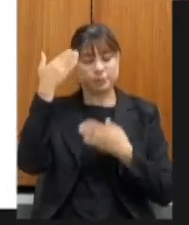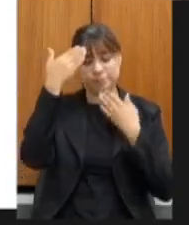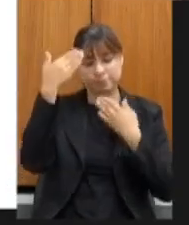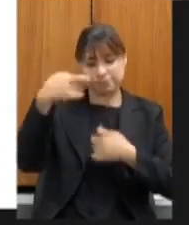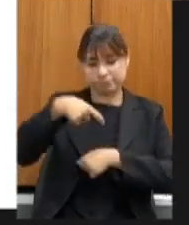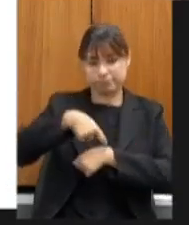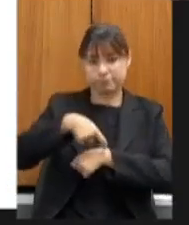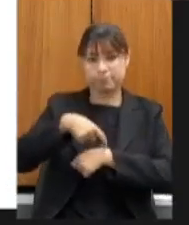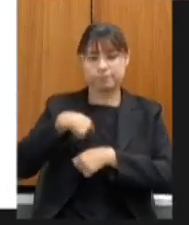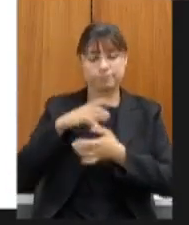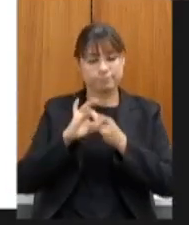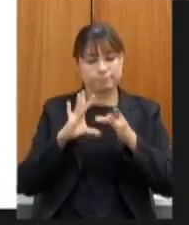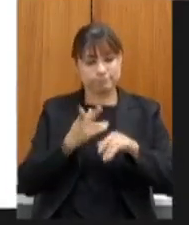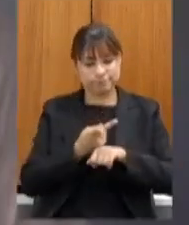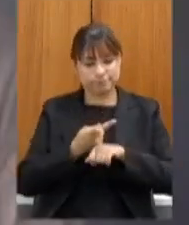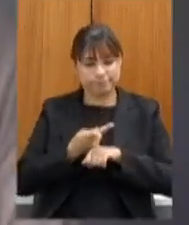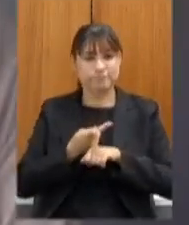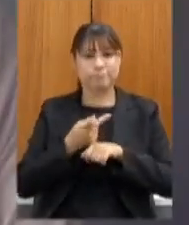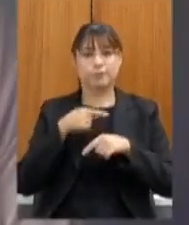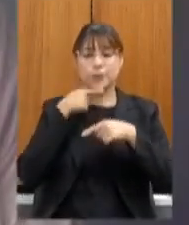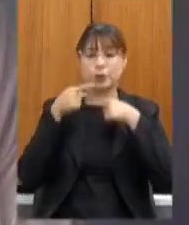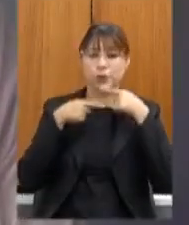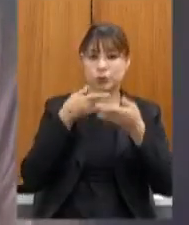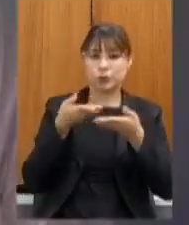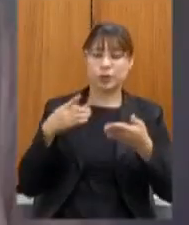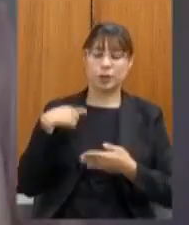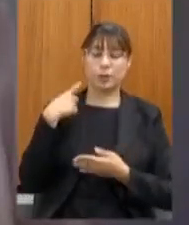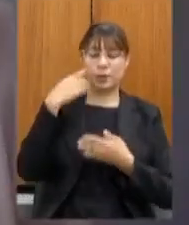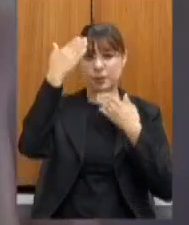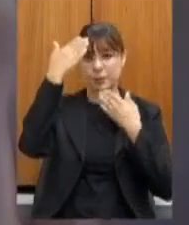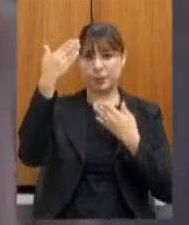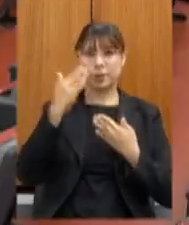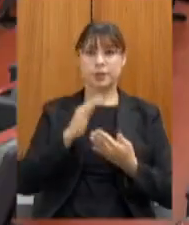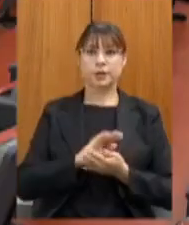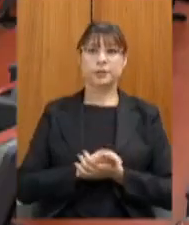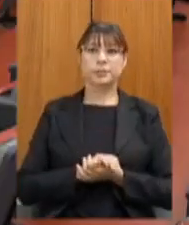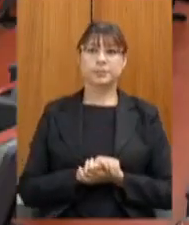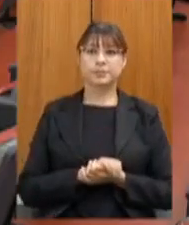e estou aqui à disposição para as dúvidas dos deputados muito obrigada